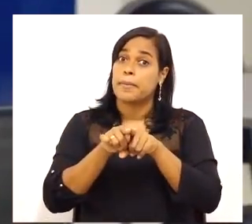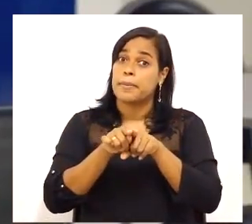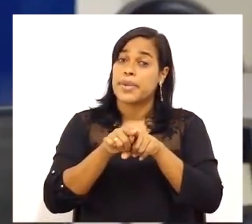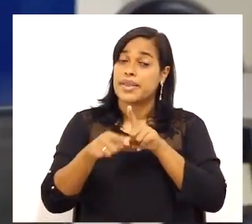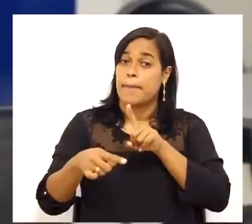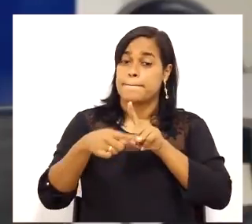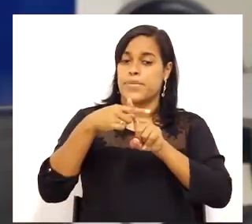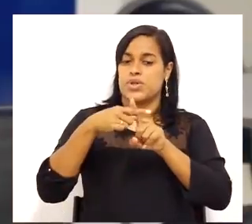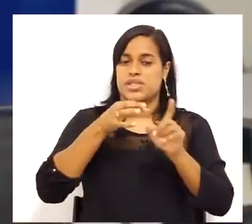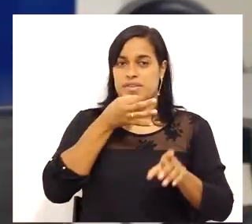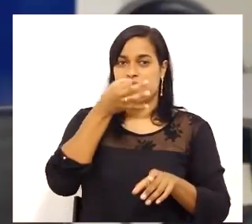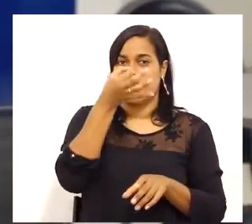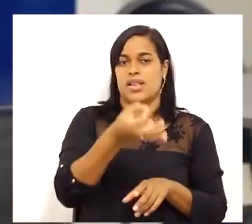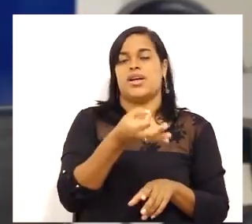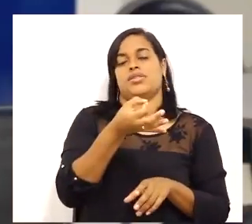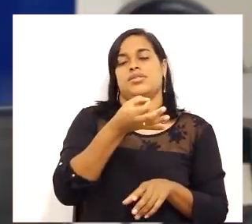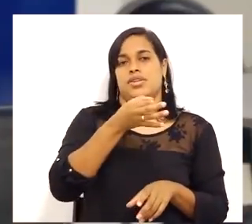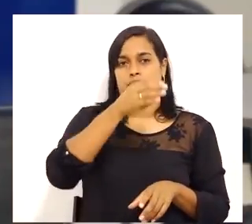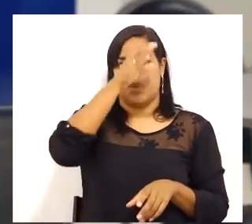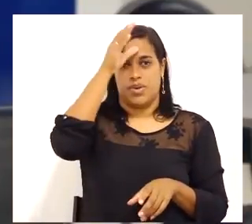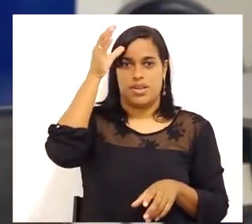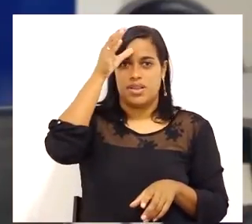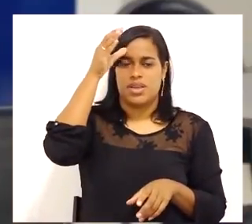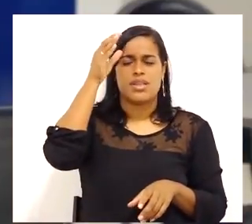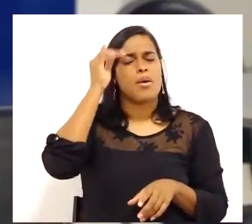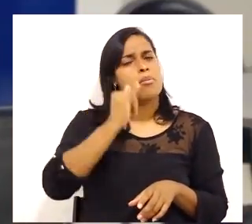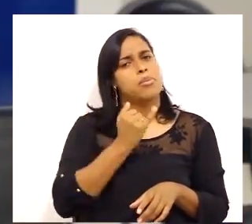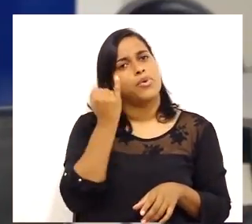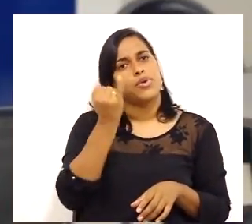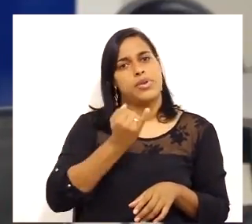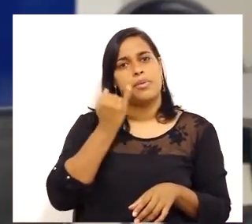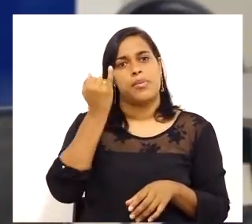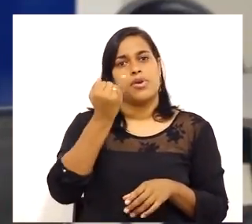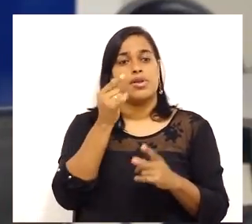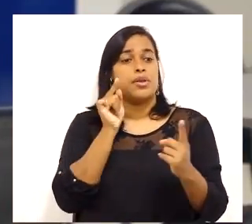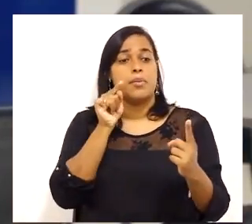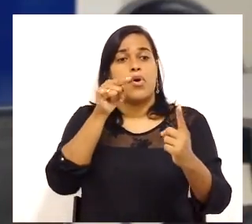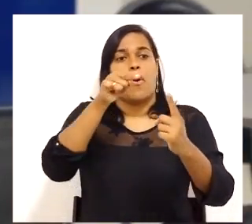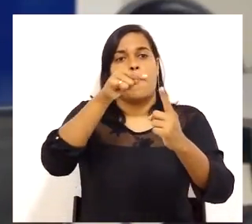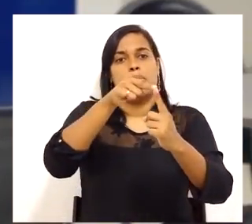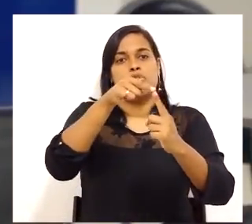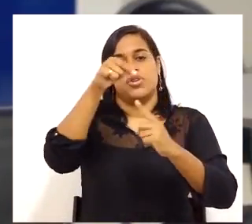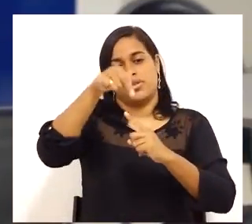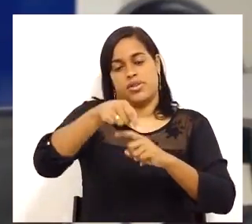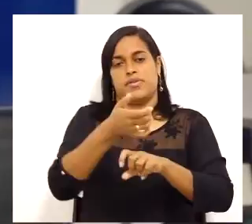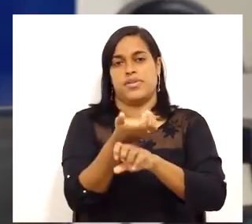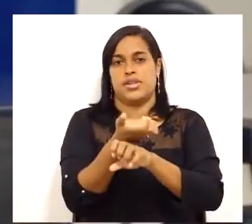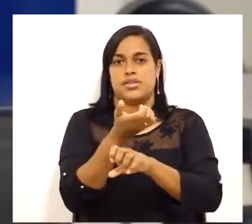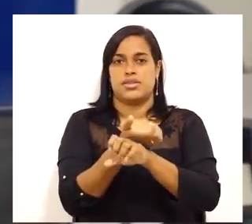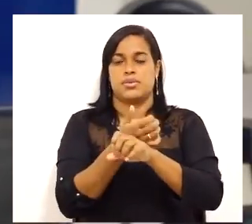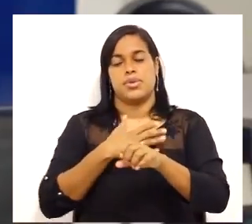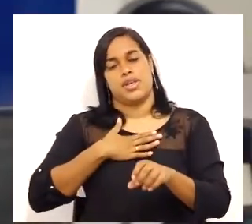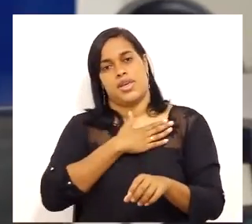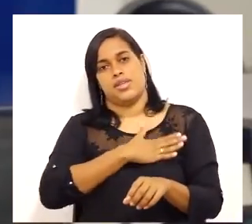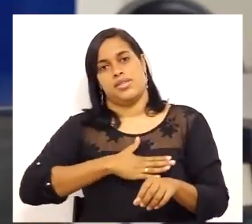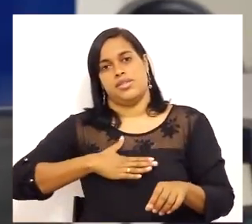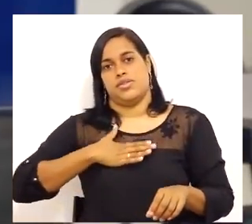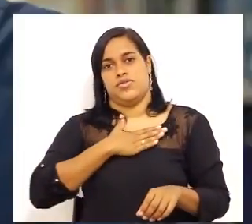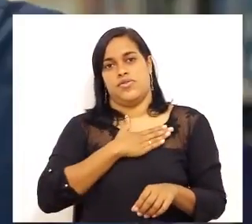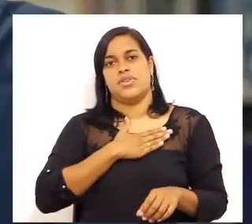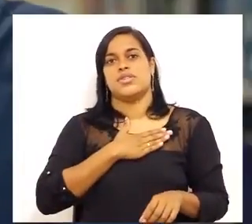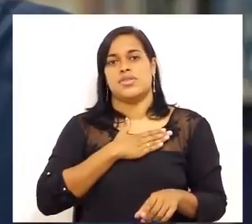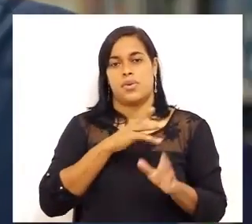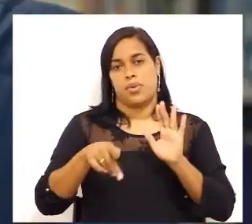satisfeitos, certamente estamos dando um grande passo para o objetivo maior da nossa disciplina, que é a satisfação do usuário.